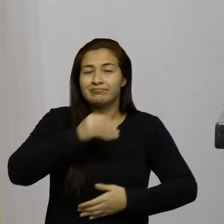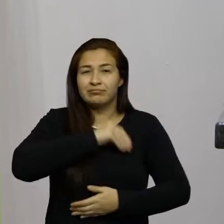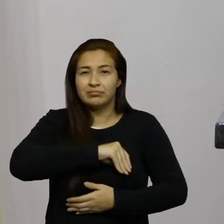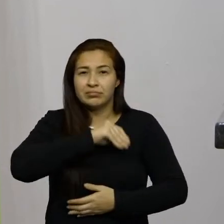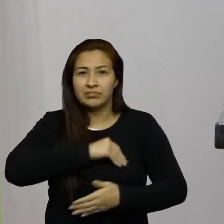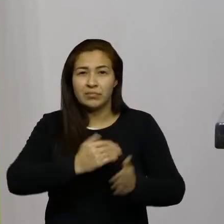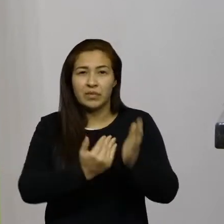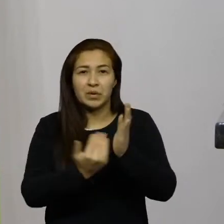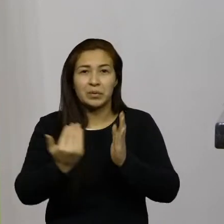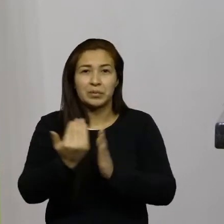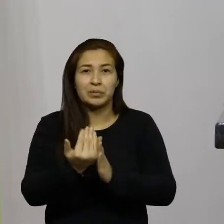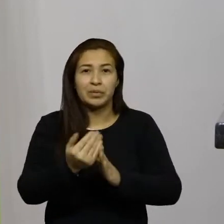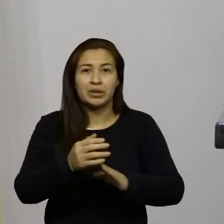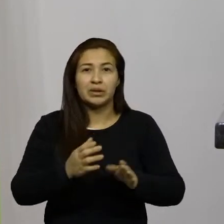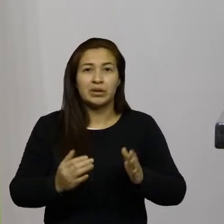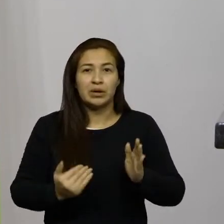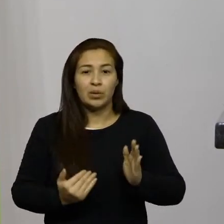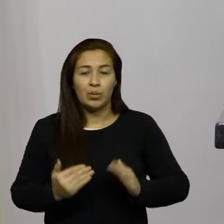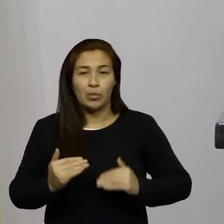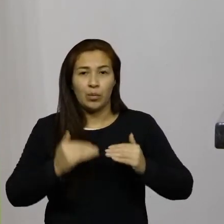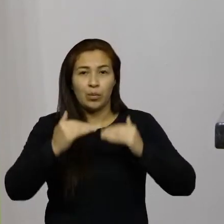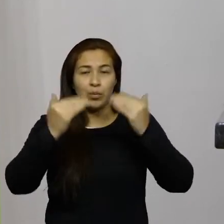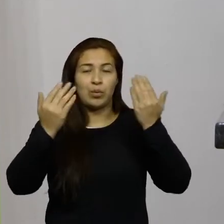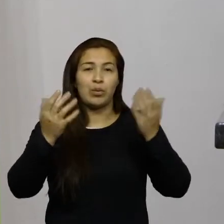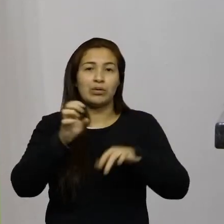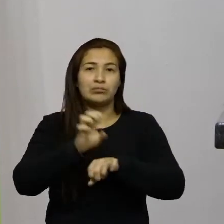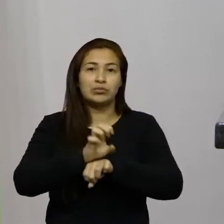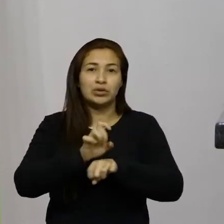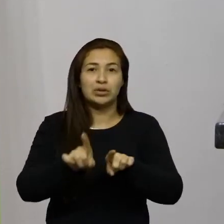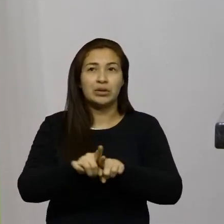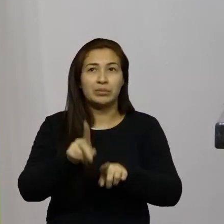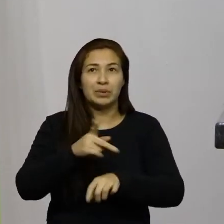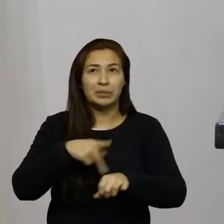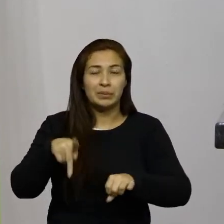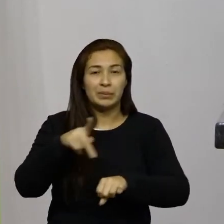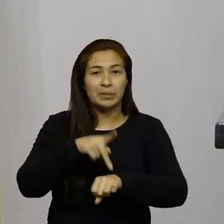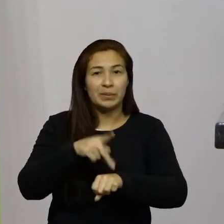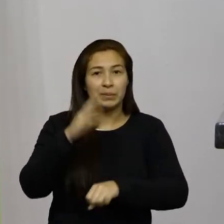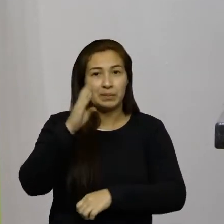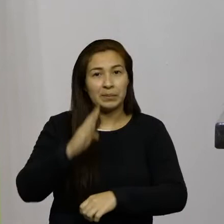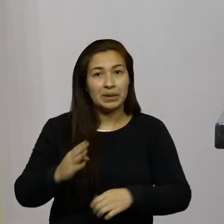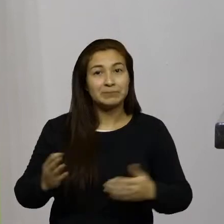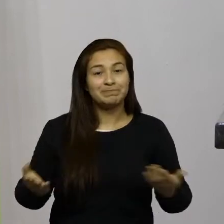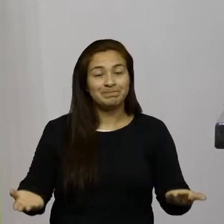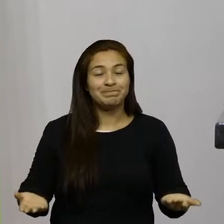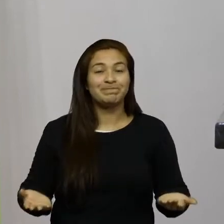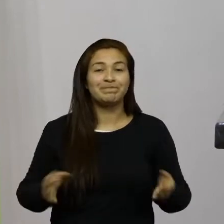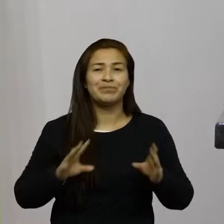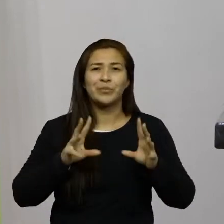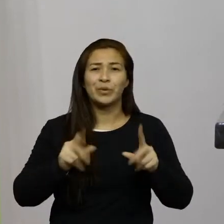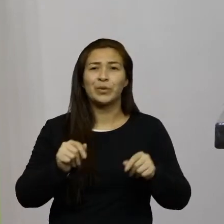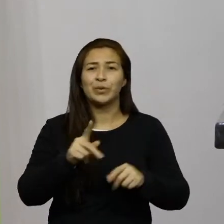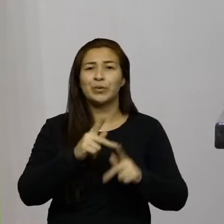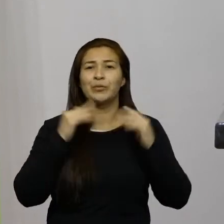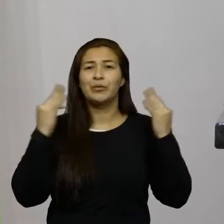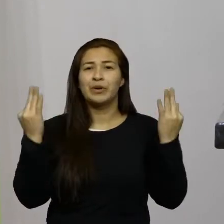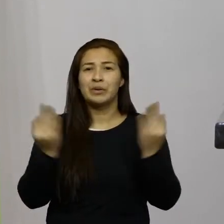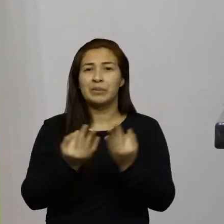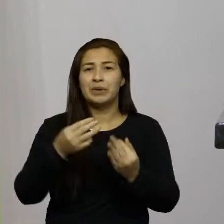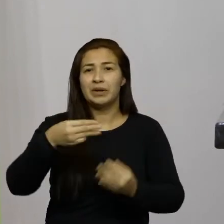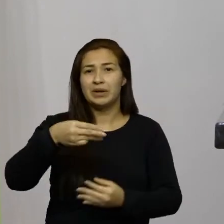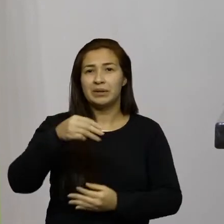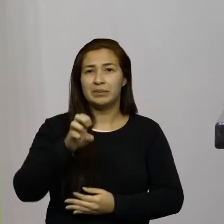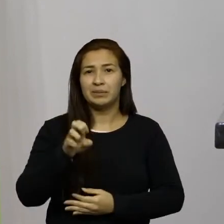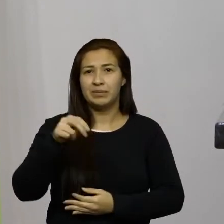de toda a nossa região do nosso estado e do nosso país então a todos da família Meneghel fica